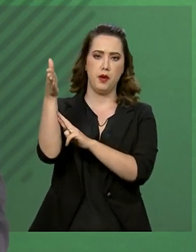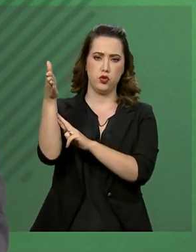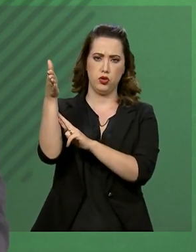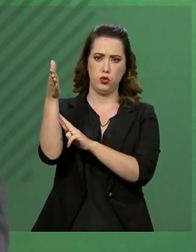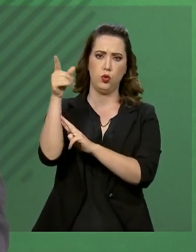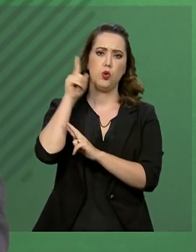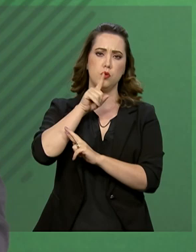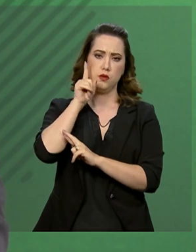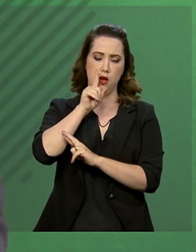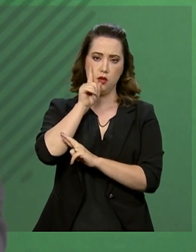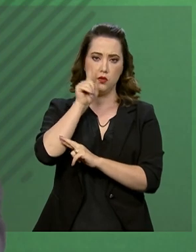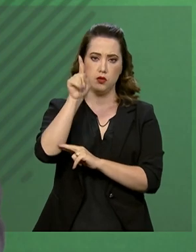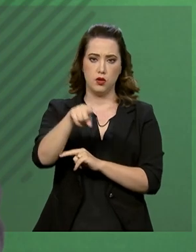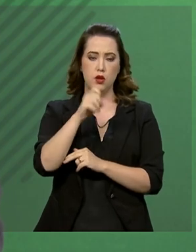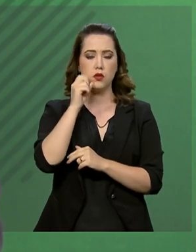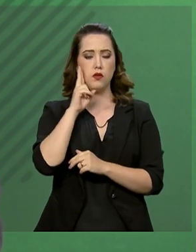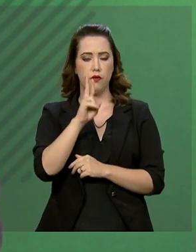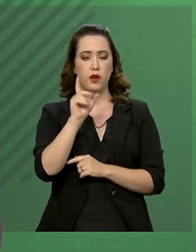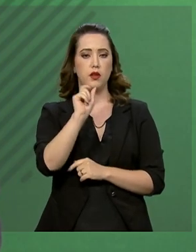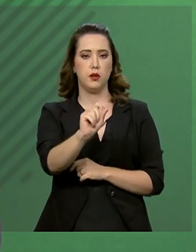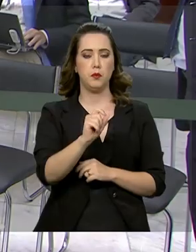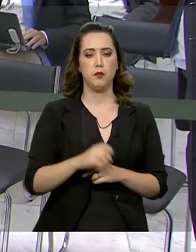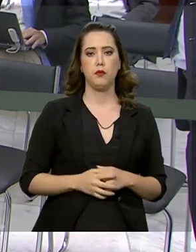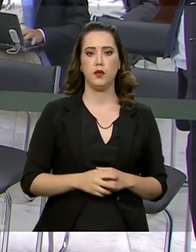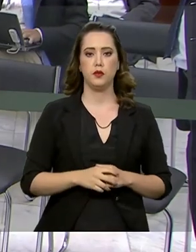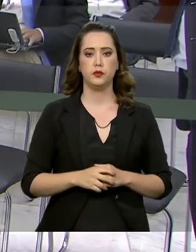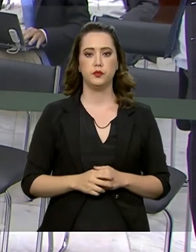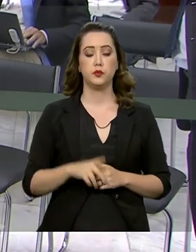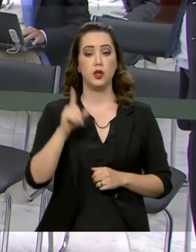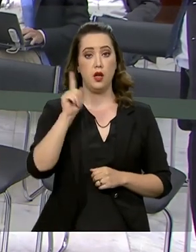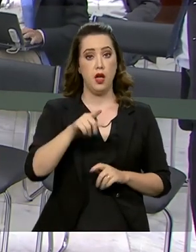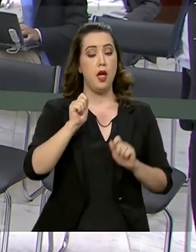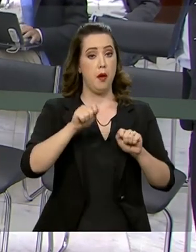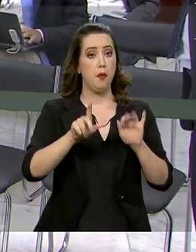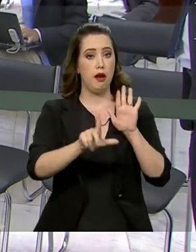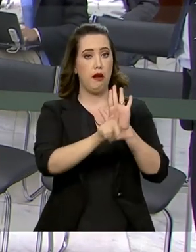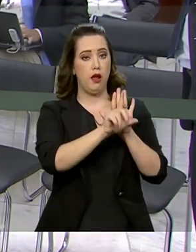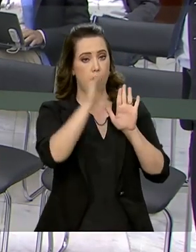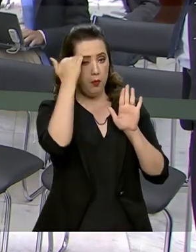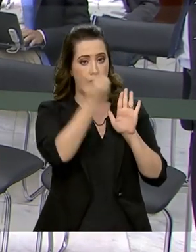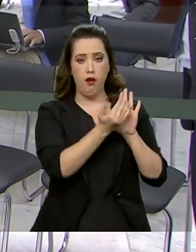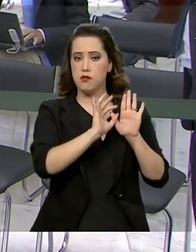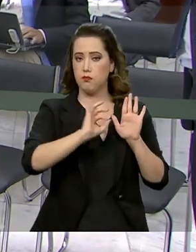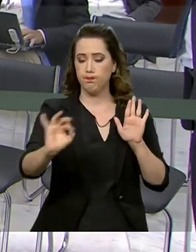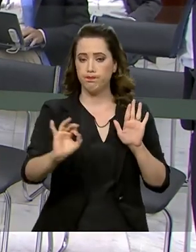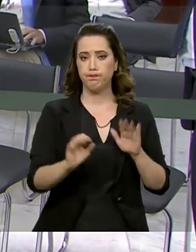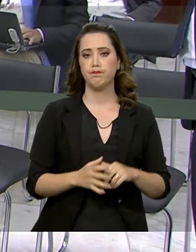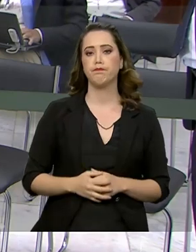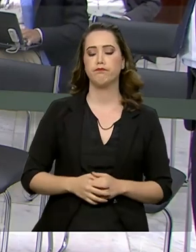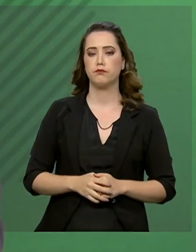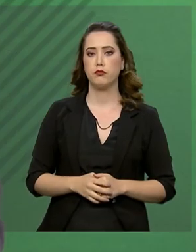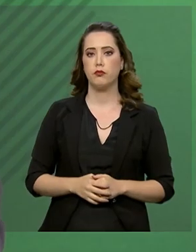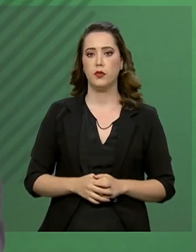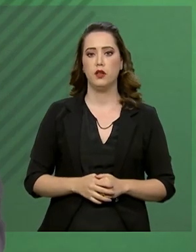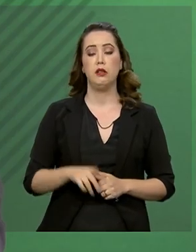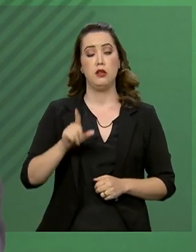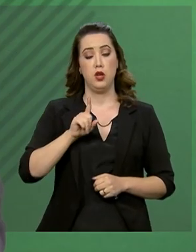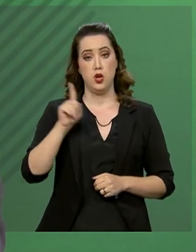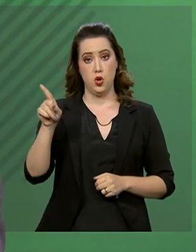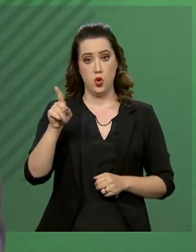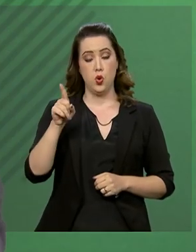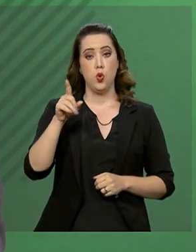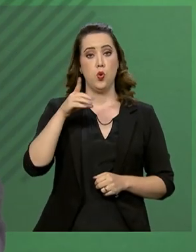seguintes considerações. É legalmente viável. Ele detém